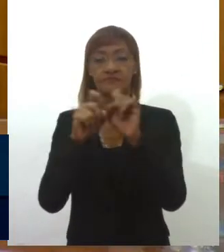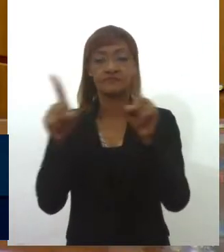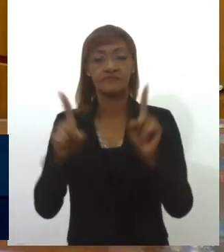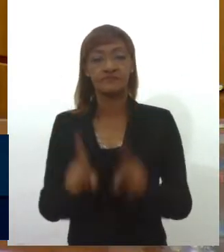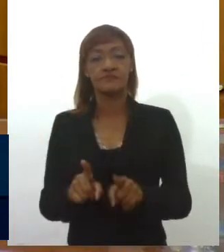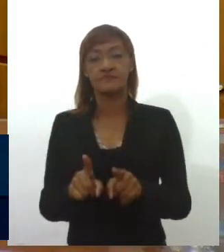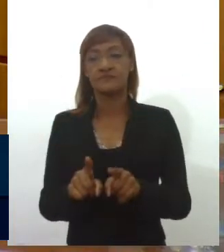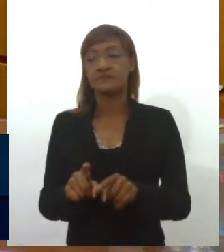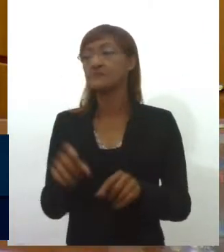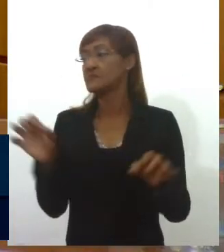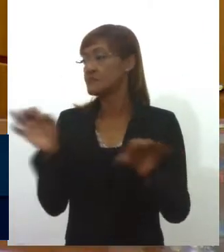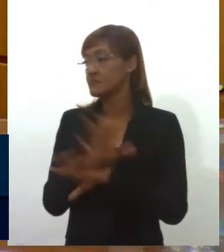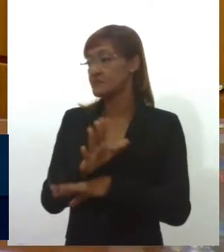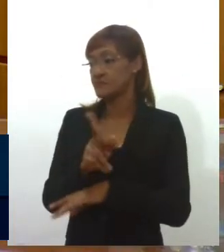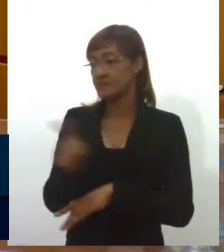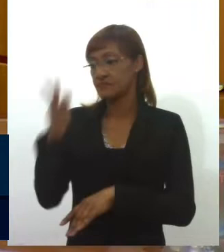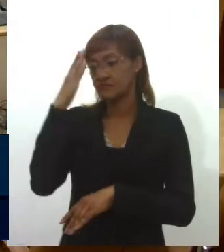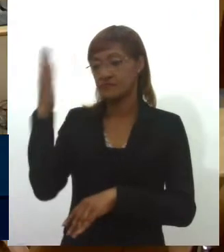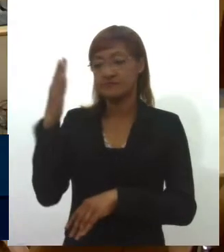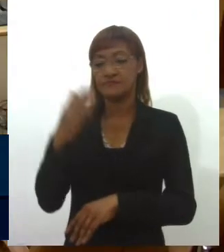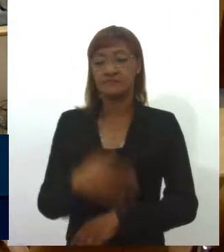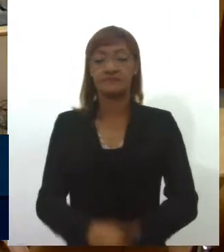aposentados. Era isso, presidente. Muito obrigado.